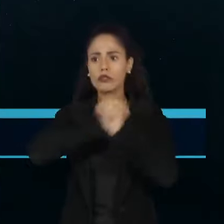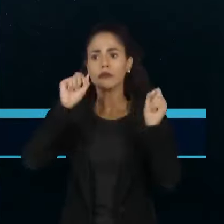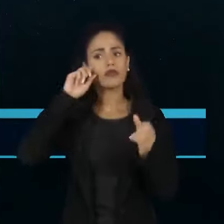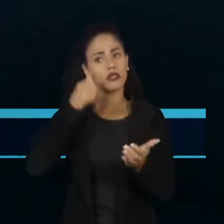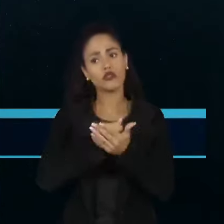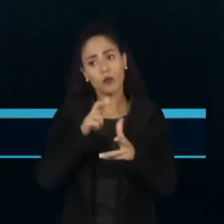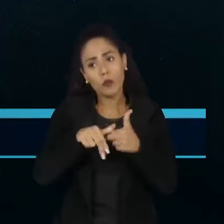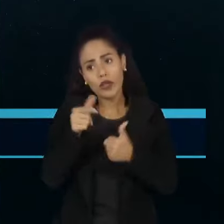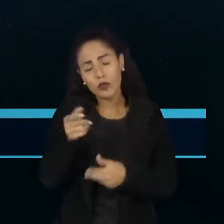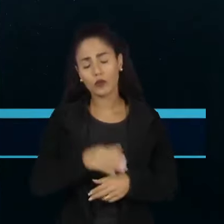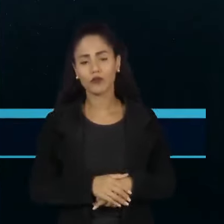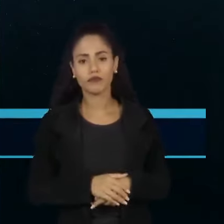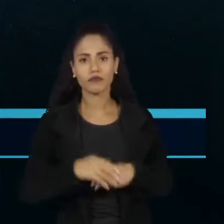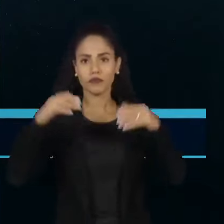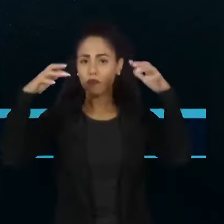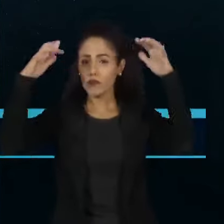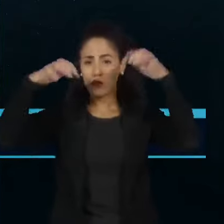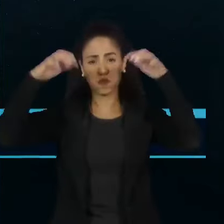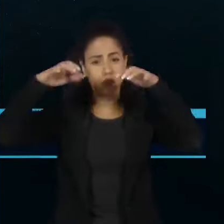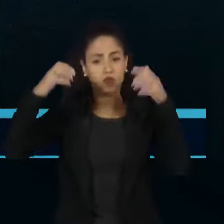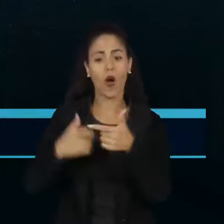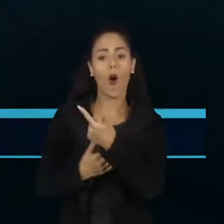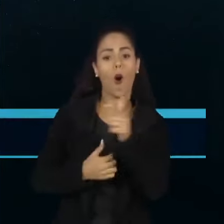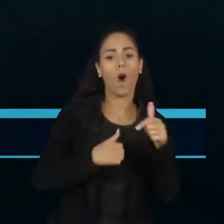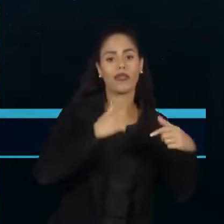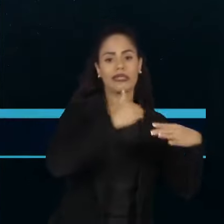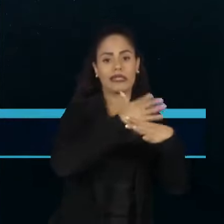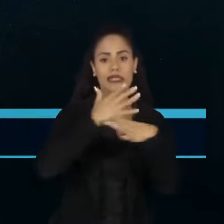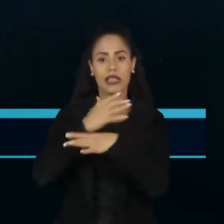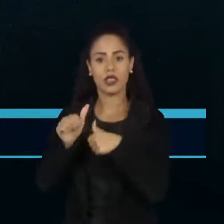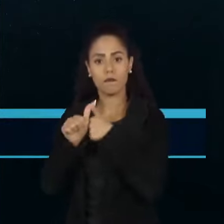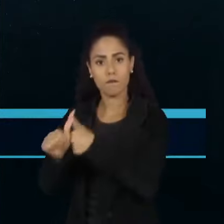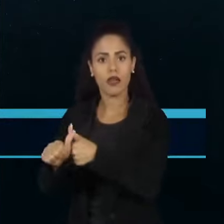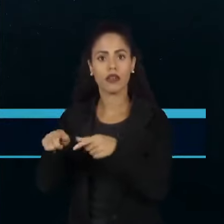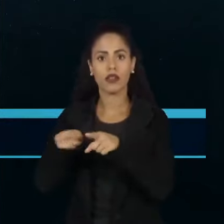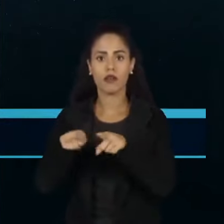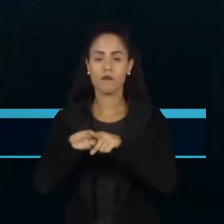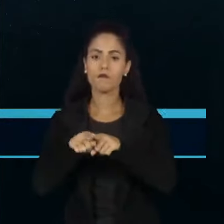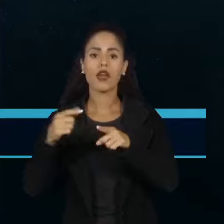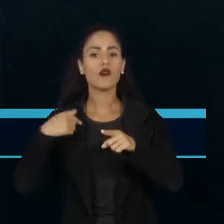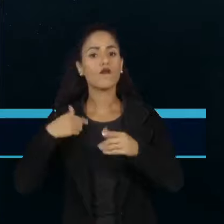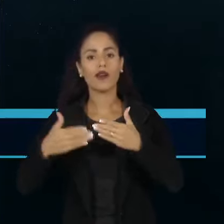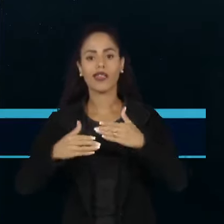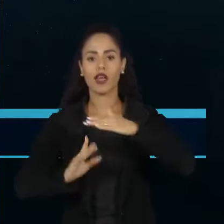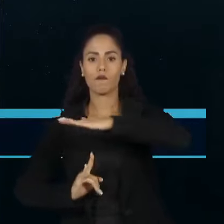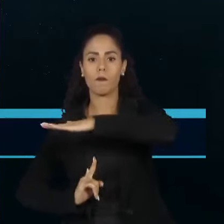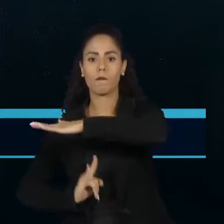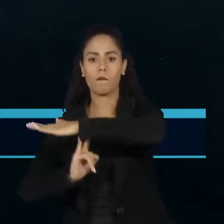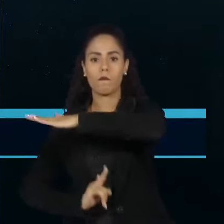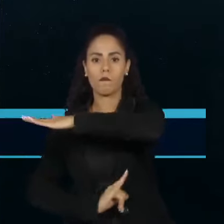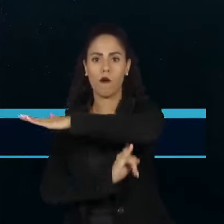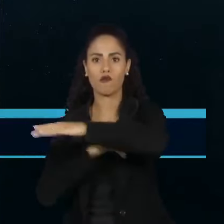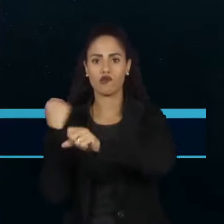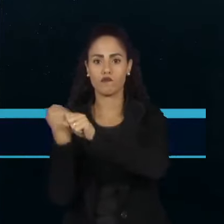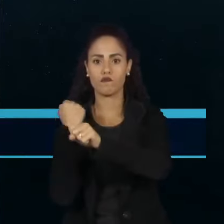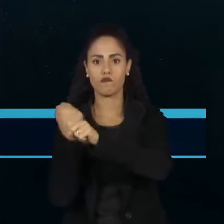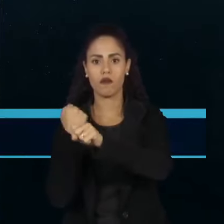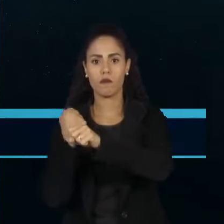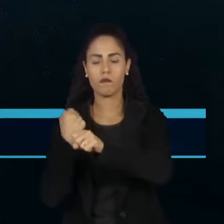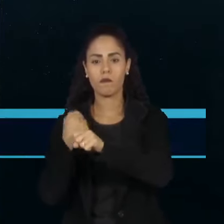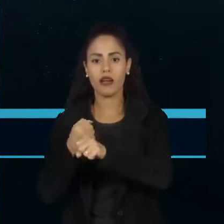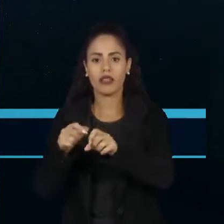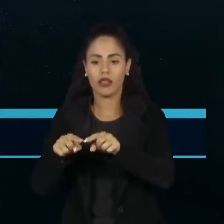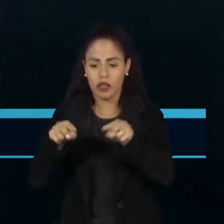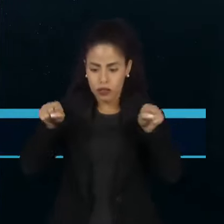decisões. As tempestades afetaram outras cidades do estado. Uma ponte flutuante, construída pelo exército para ligar as